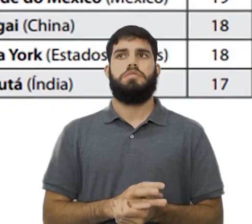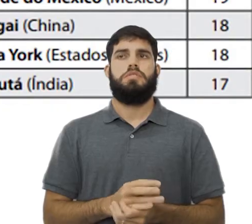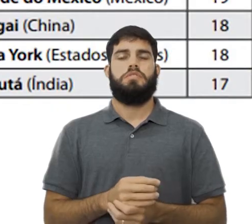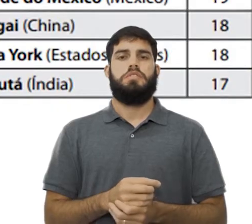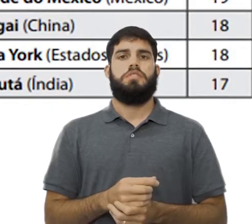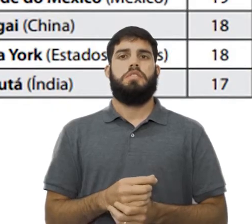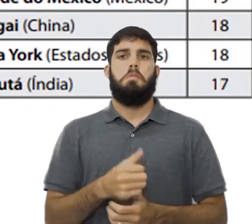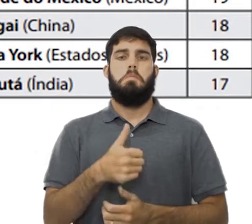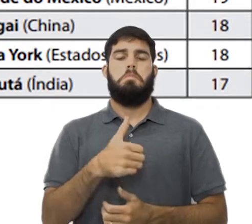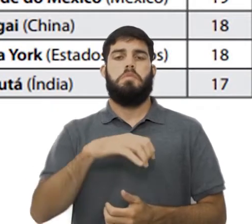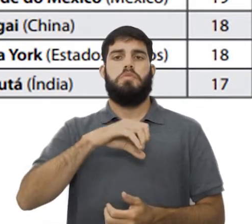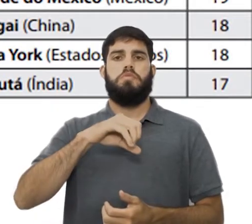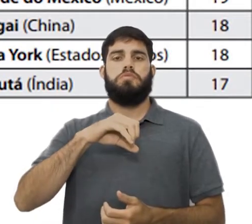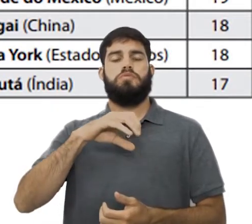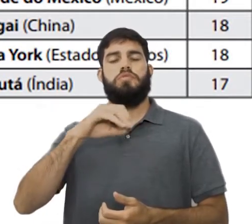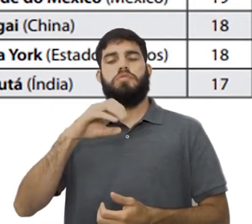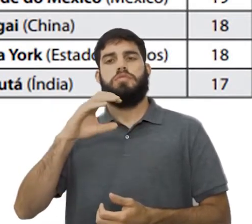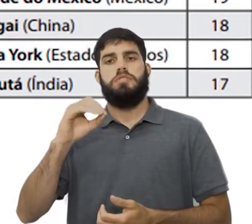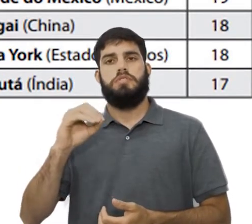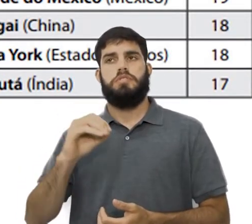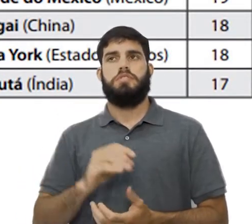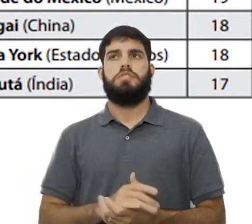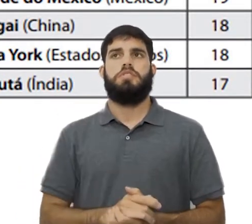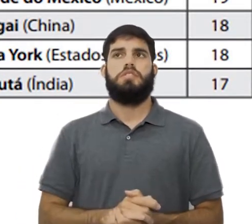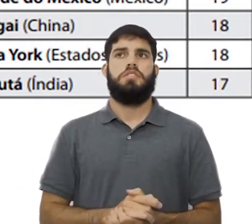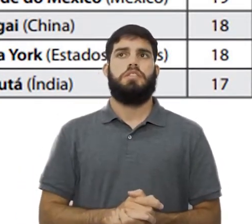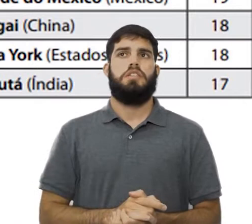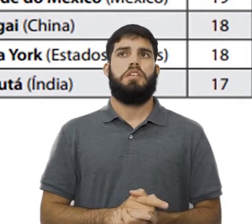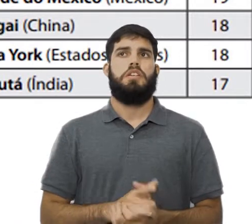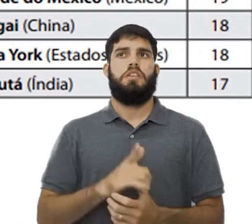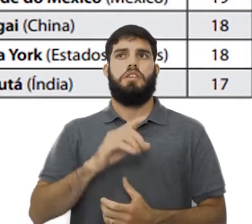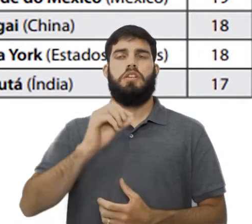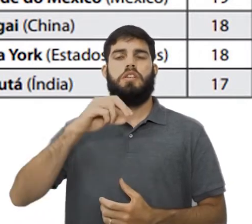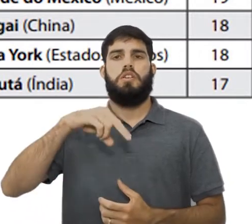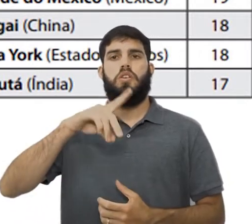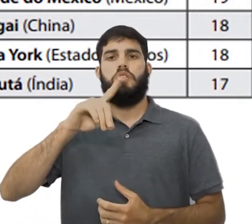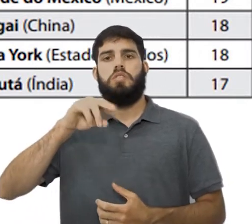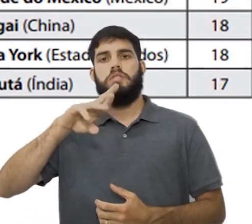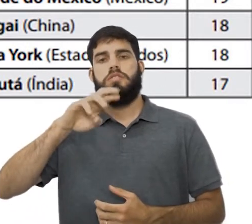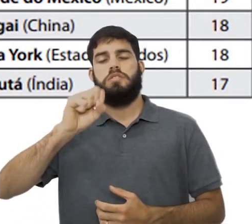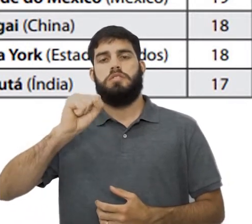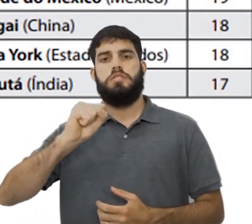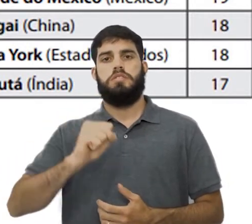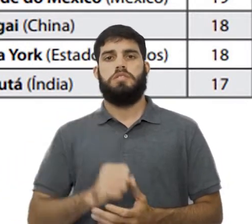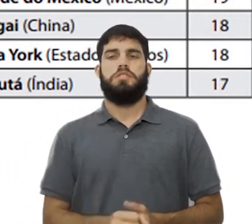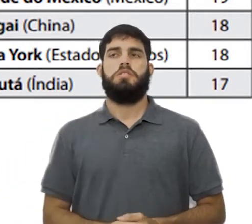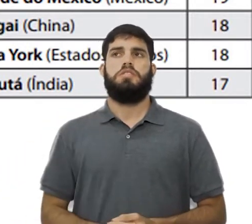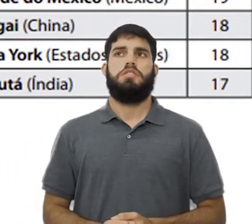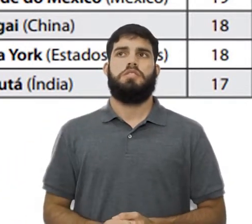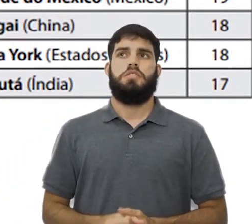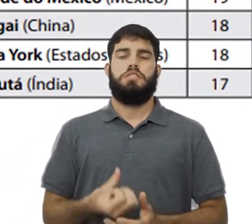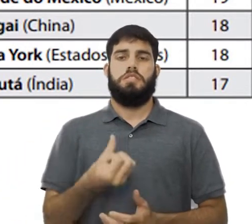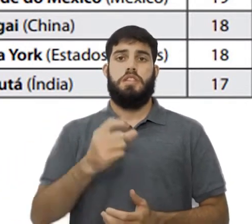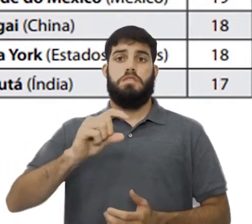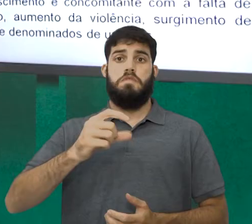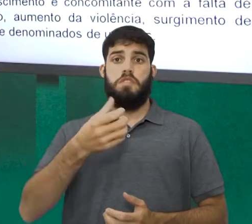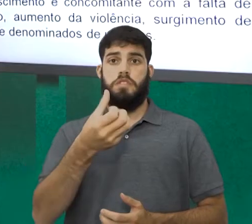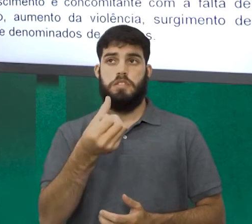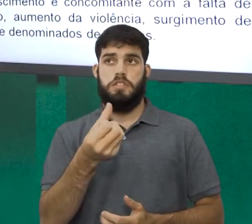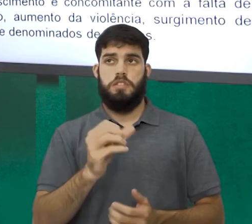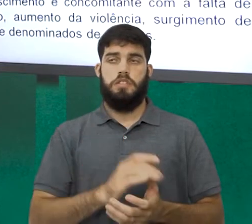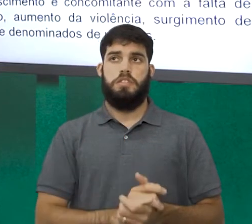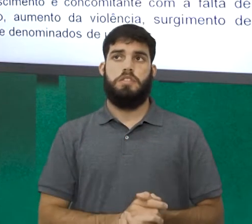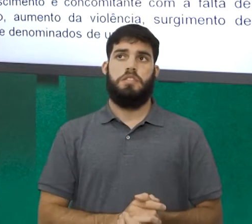1900, as cidades mais populosas, Londres aparecia no topo com 6,6 milhões de pessoas?